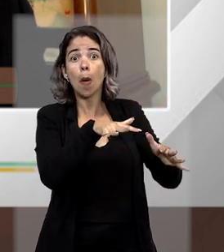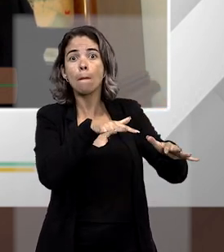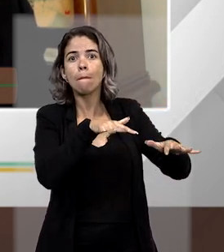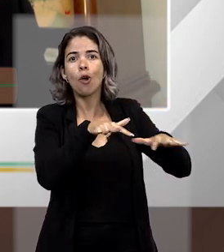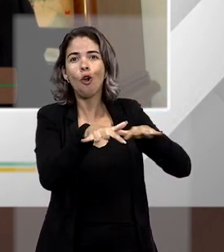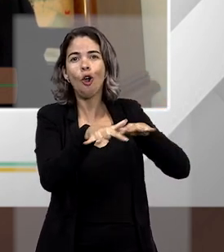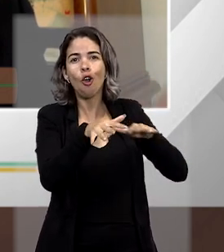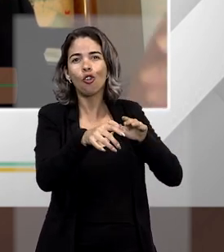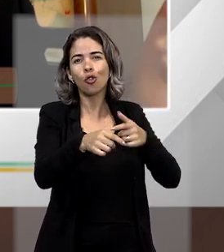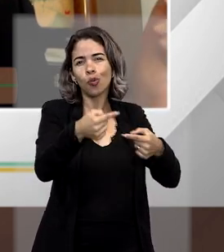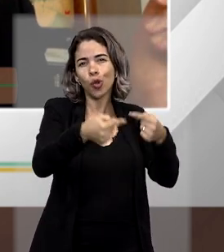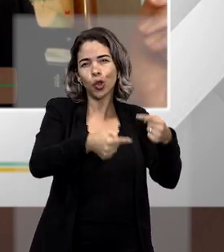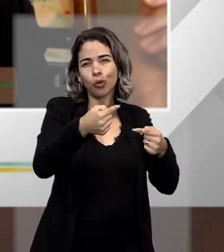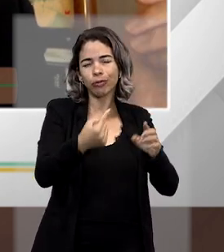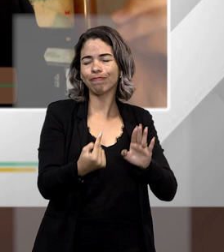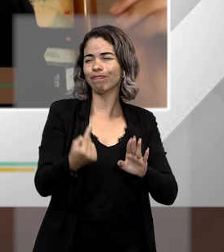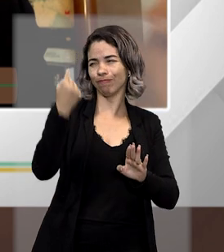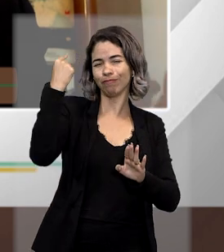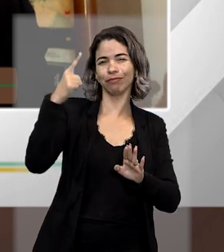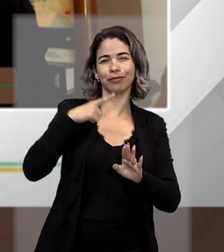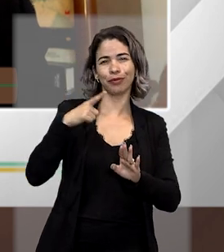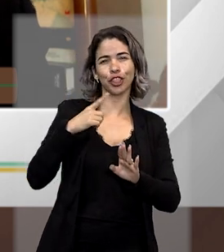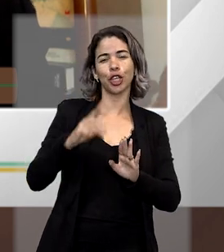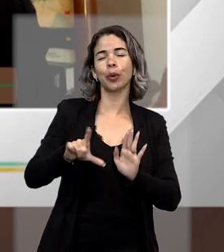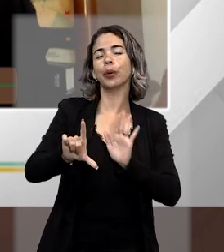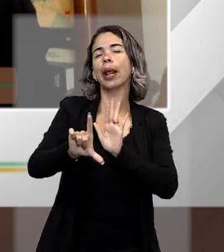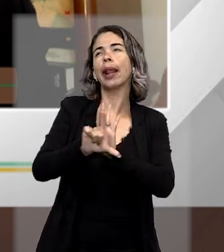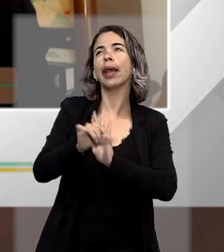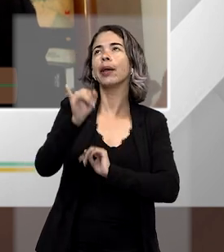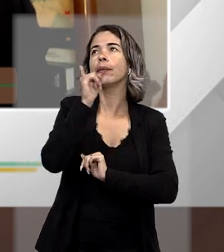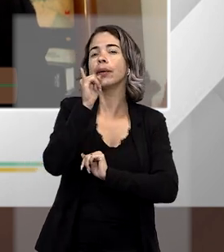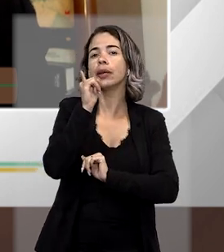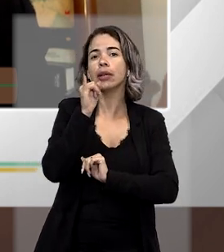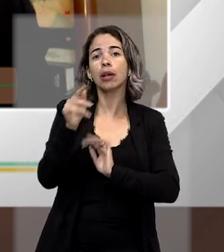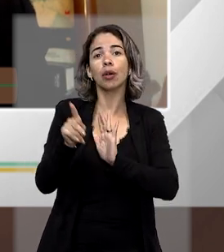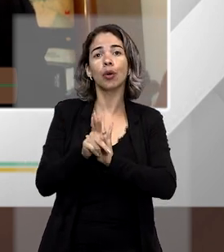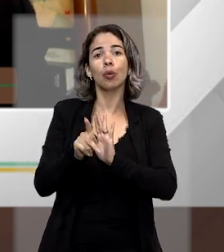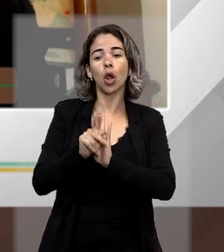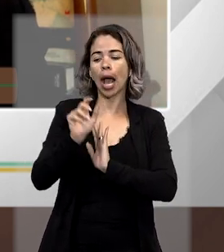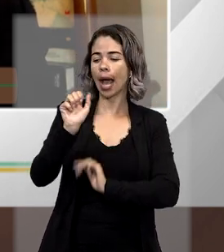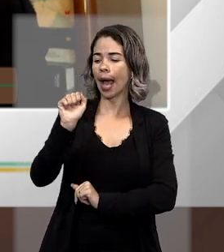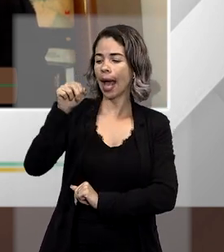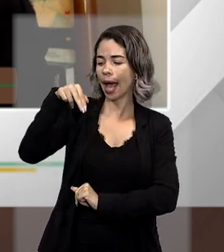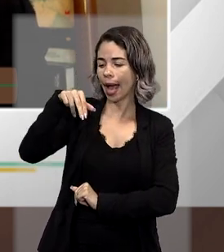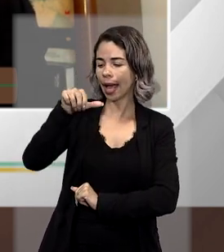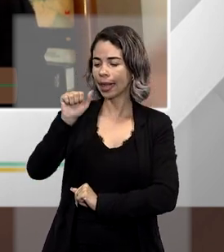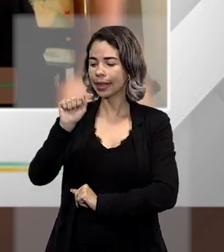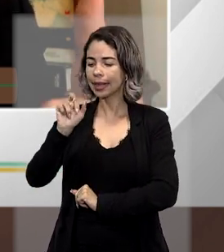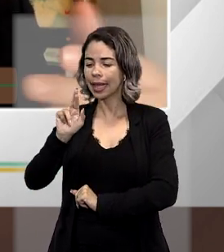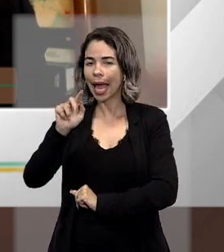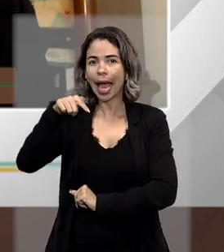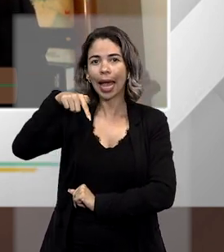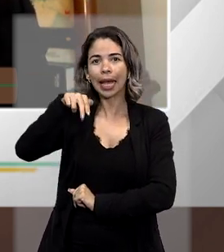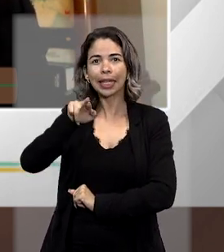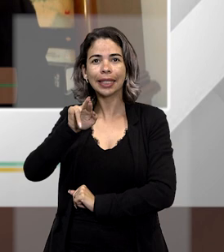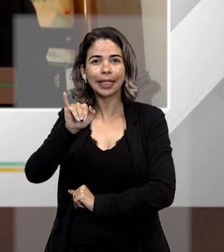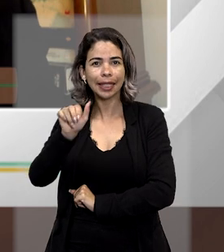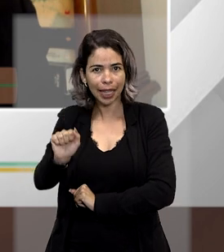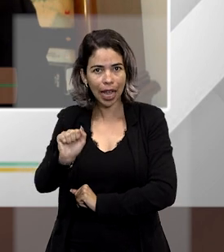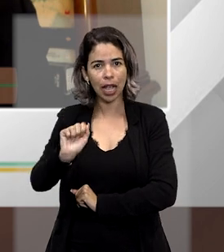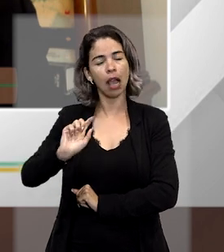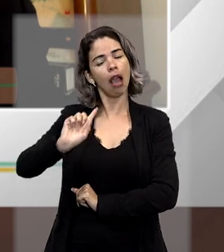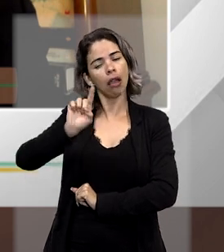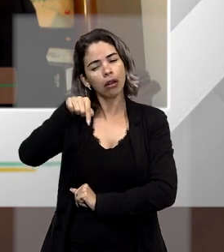políticos. Então, começa com uma lei lá sobre a contenção dos anarquistas, para depois passar